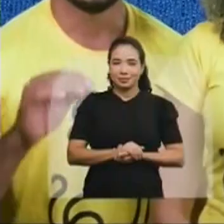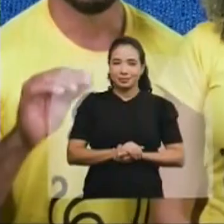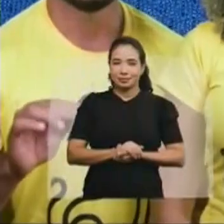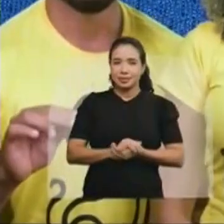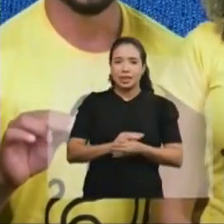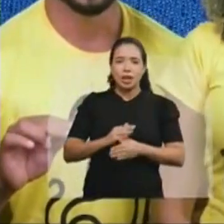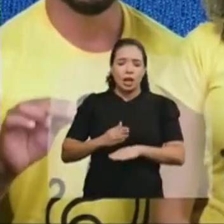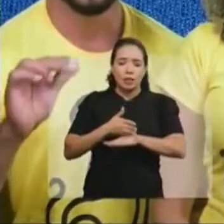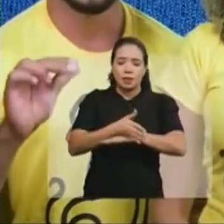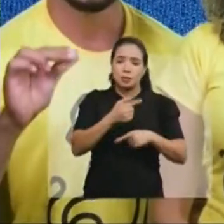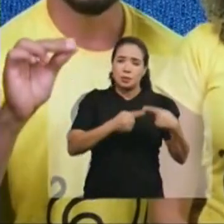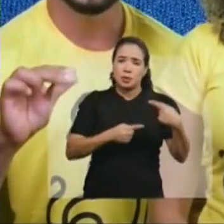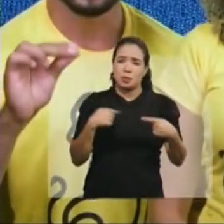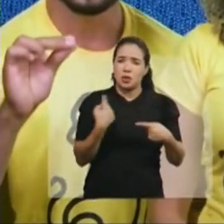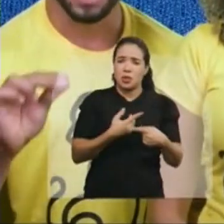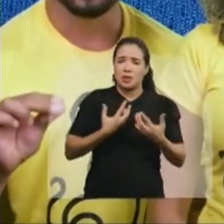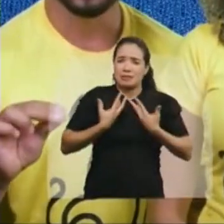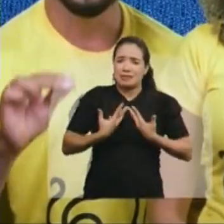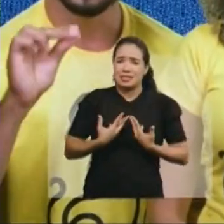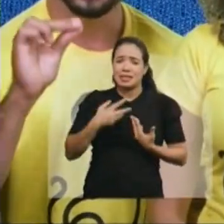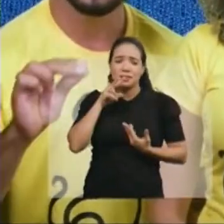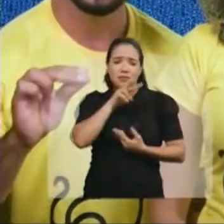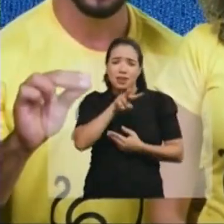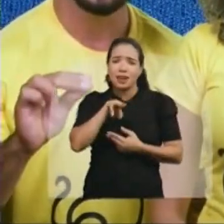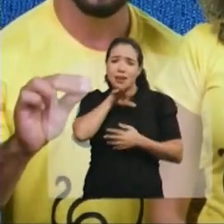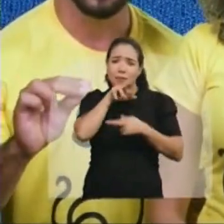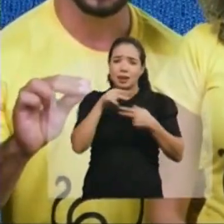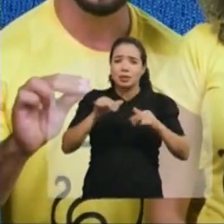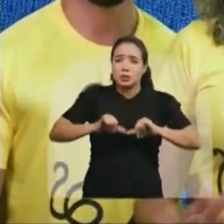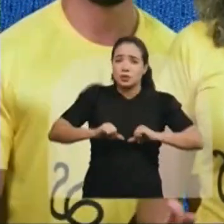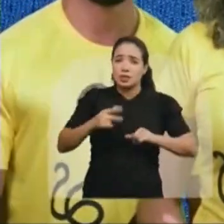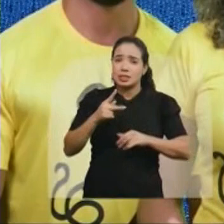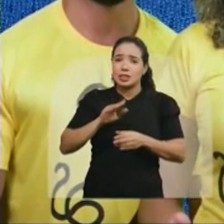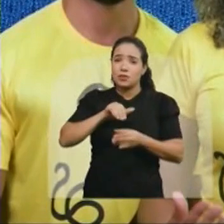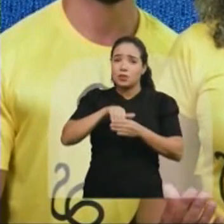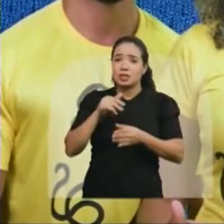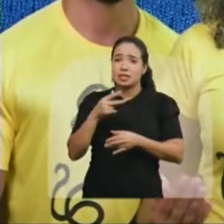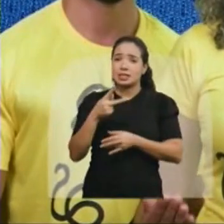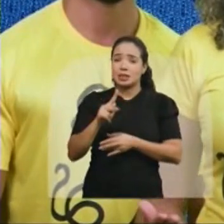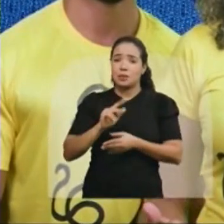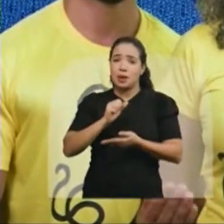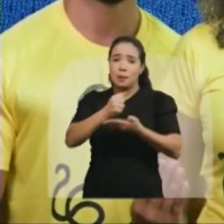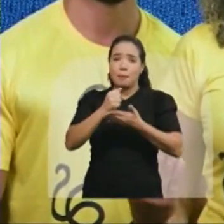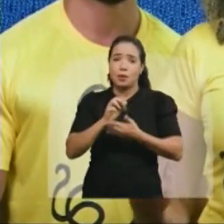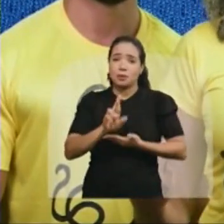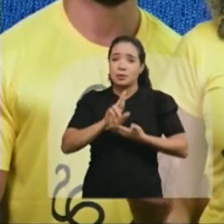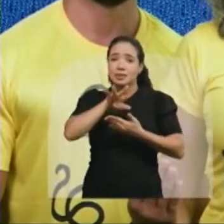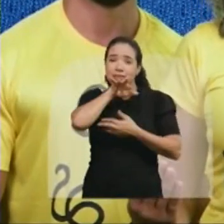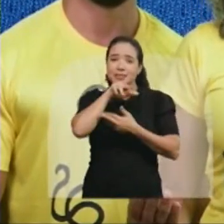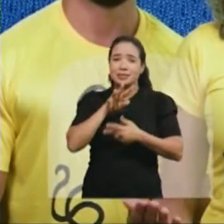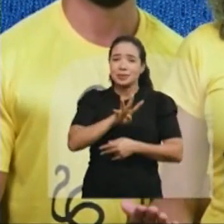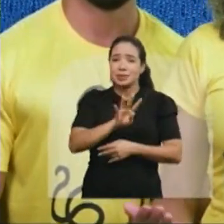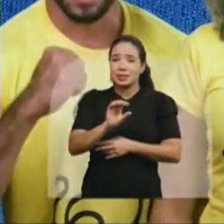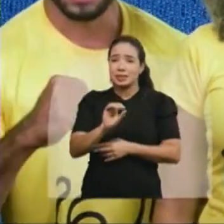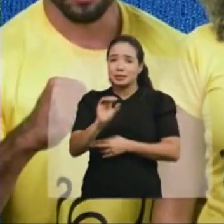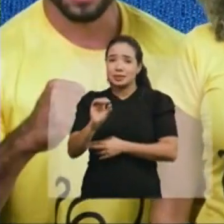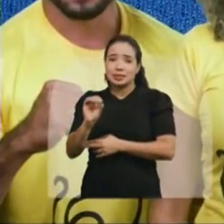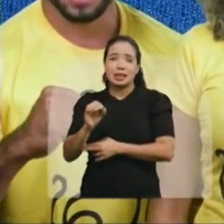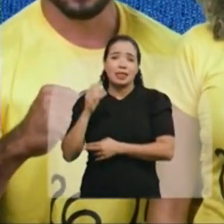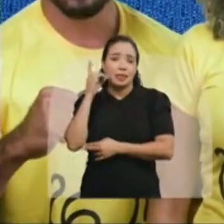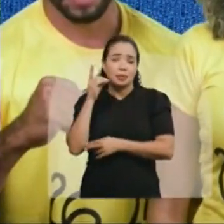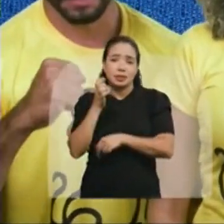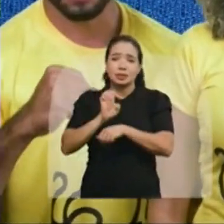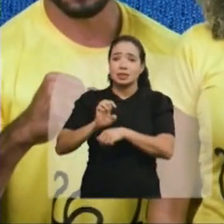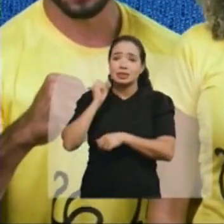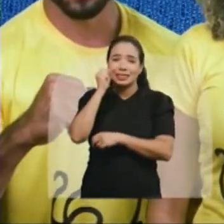Entramos na política porque estamos cansados de ver tantos animais sofrendo. Com seu voto e seu apoio, seremos a voz dos animais. 444,